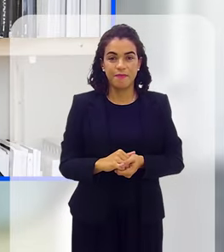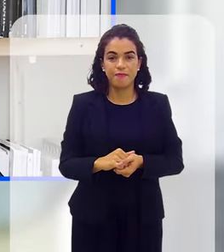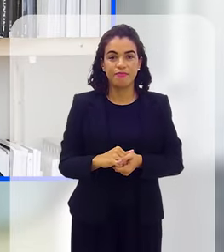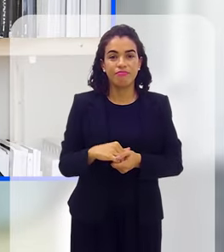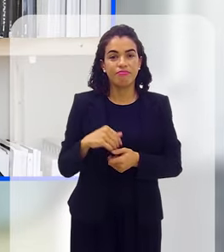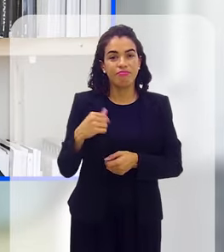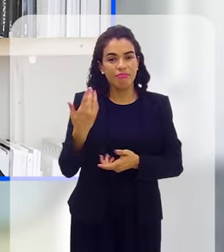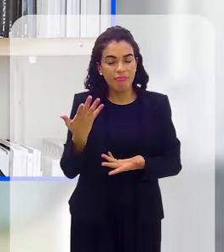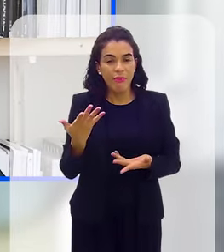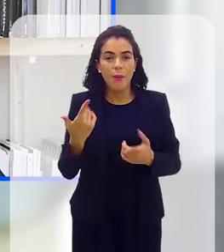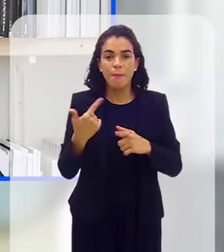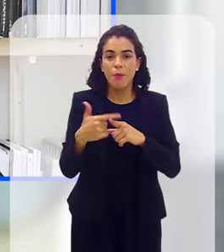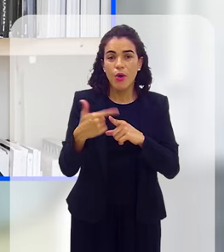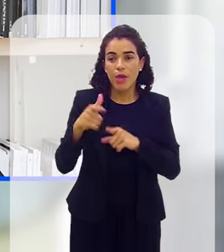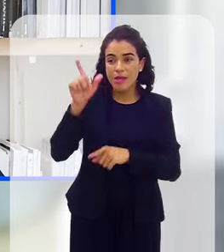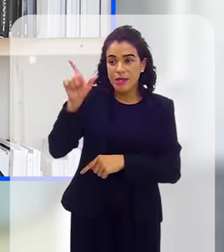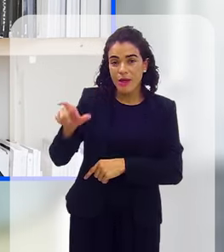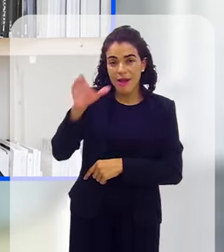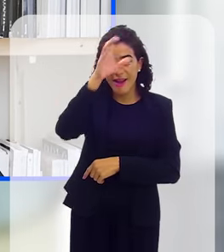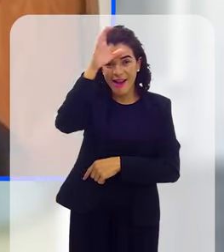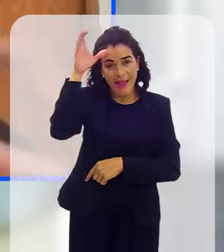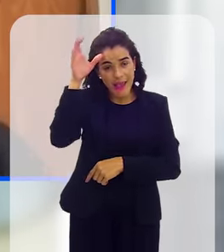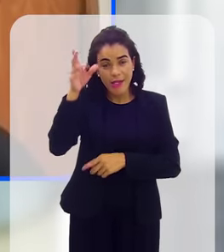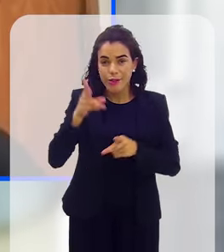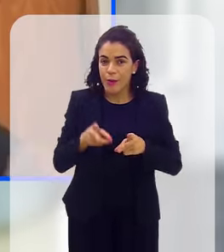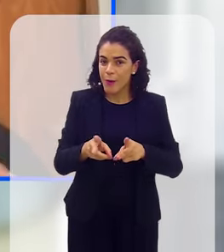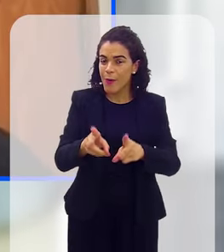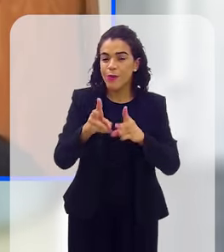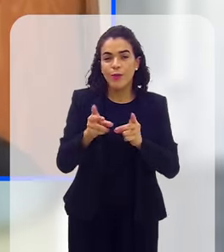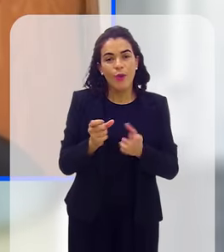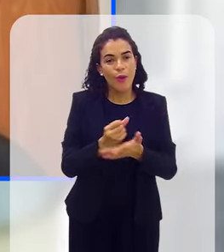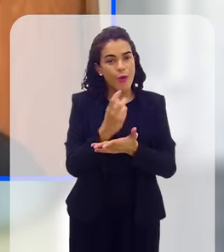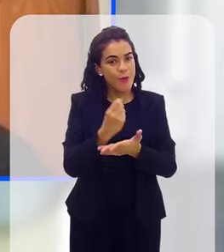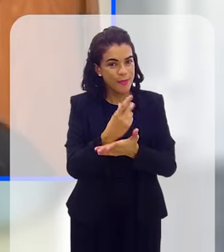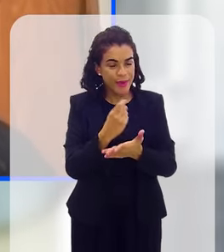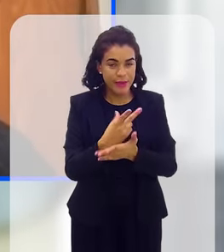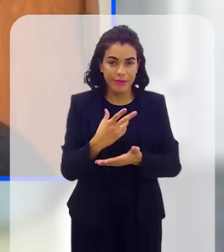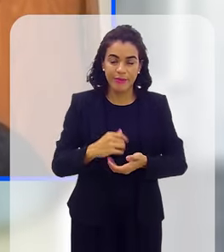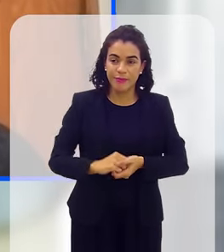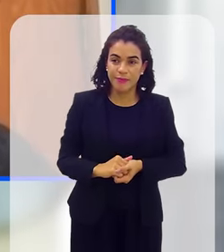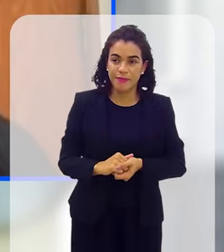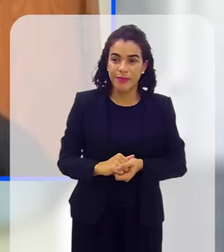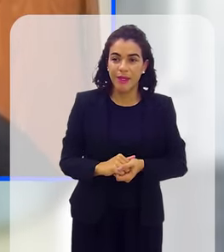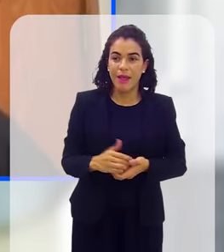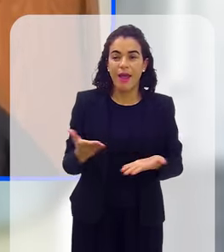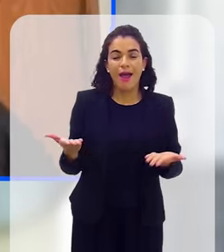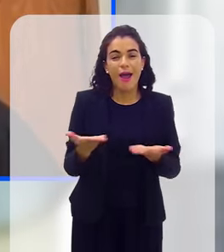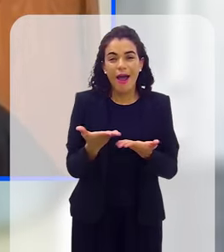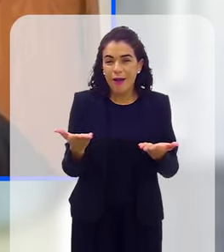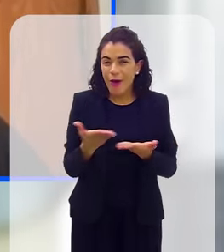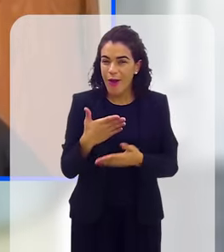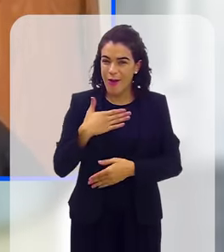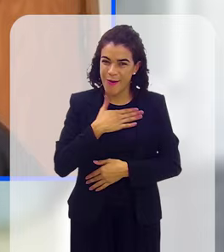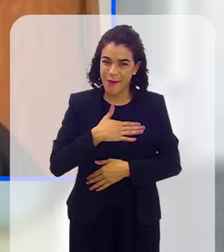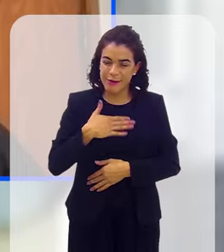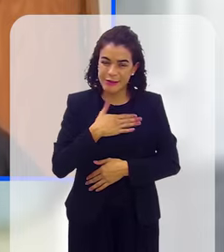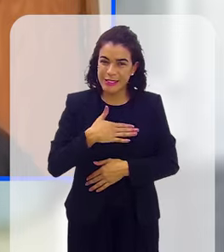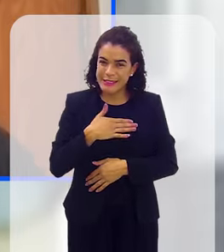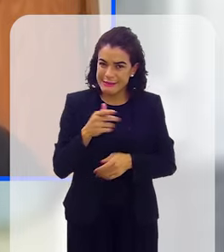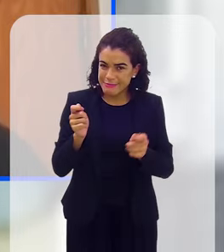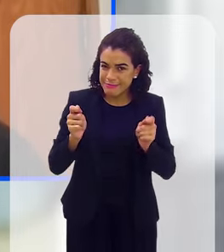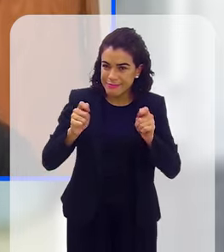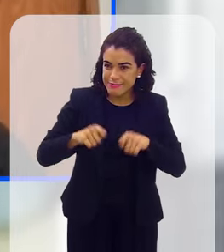desse aviamento, que são os clientes que mantêm a empresa viva. Agora, gostaria, se possível,